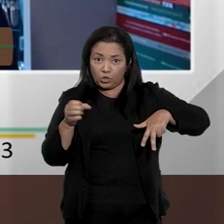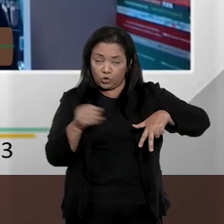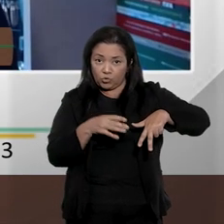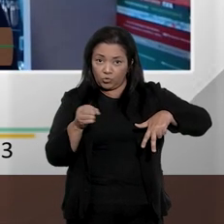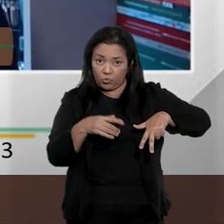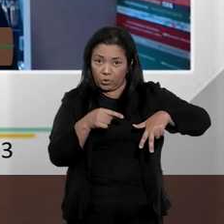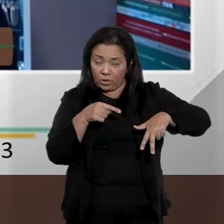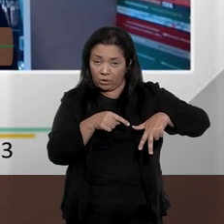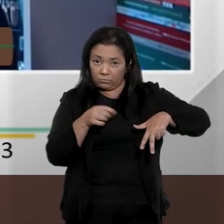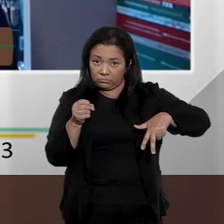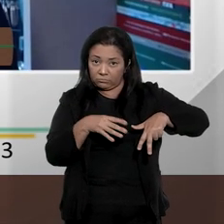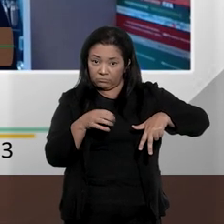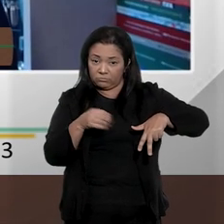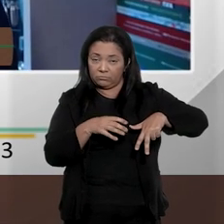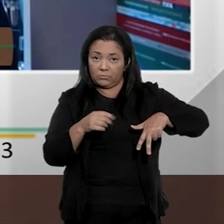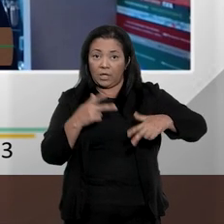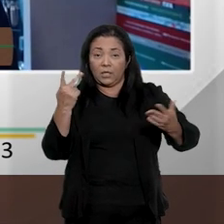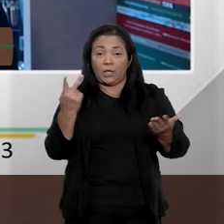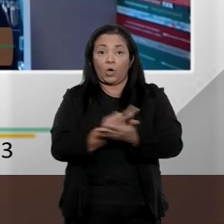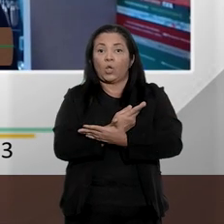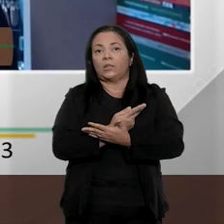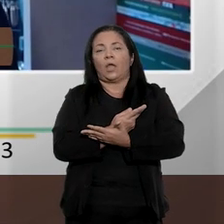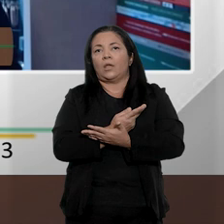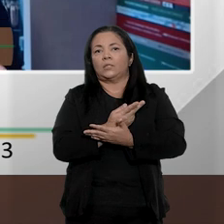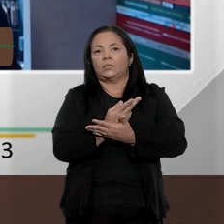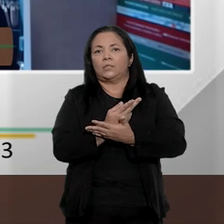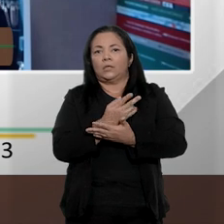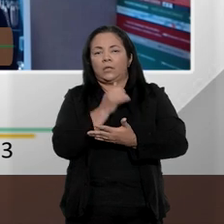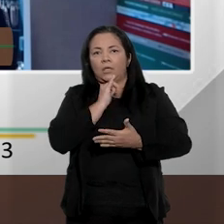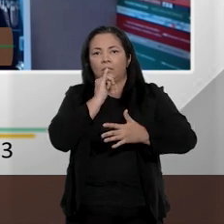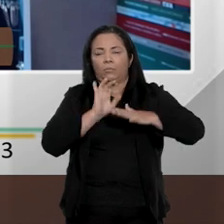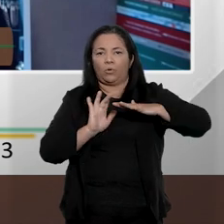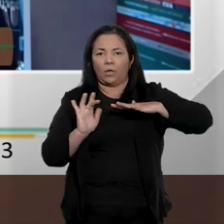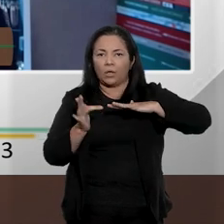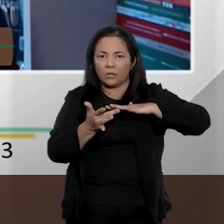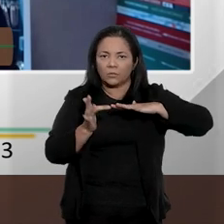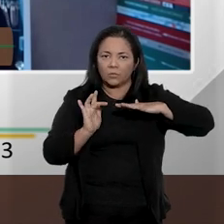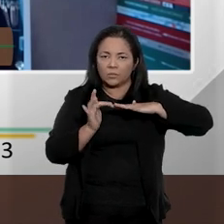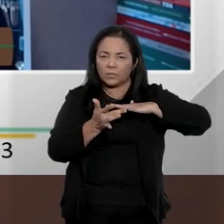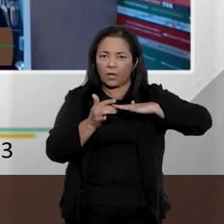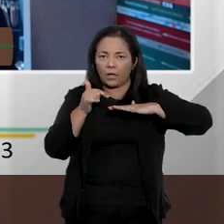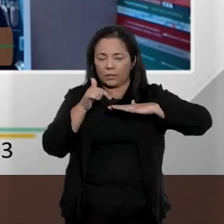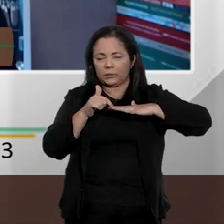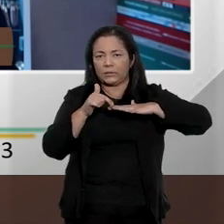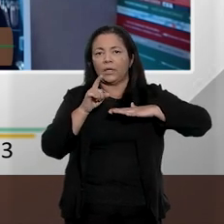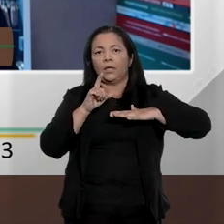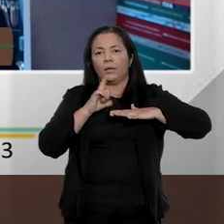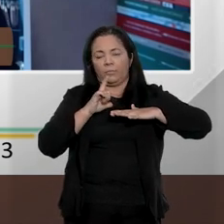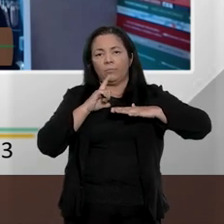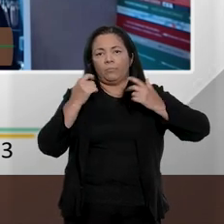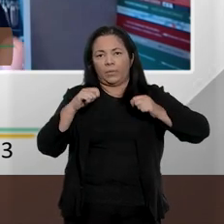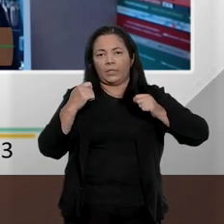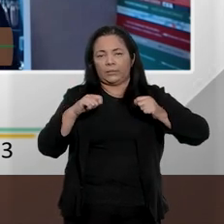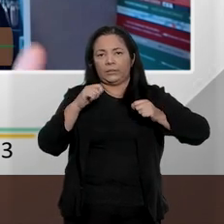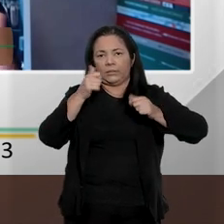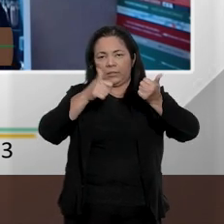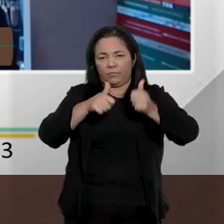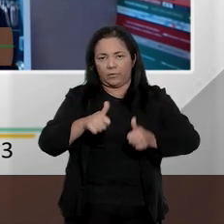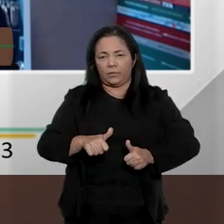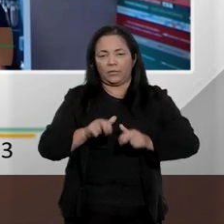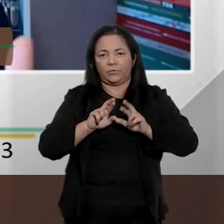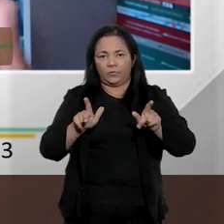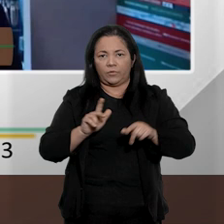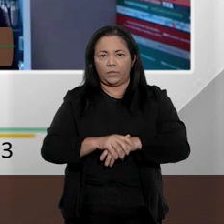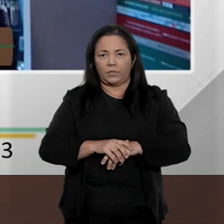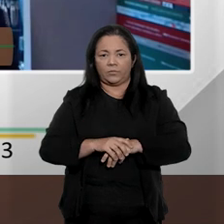das redes sociais, e aqui uma parte, nós temos que compreender que a legislação, ela vai estar